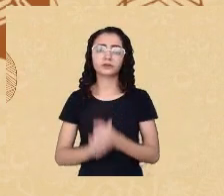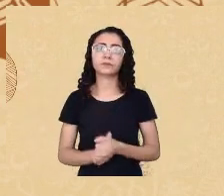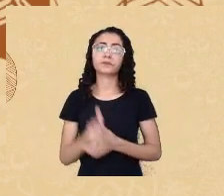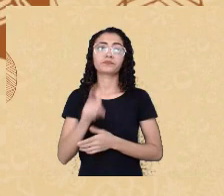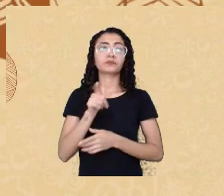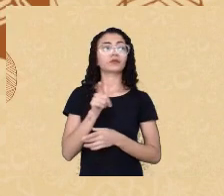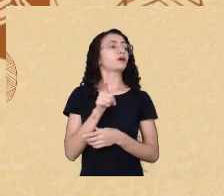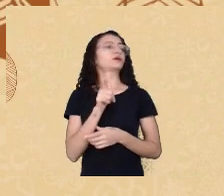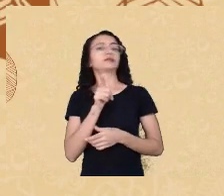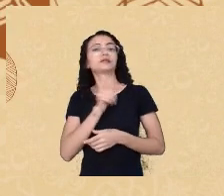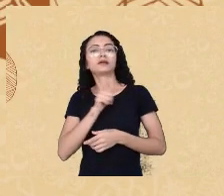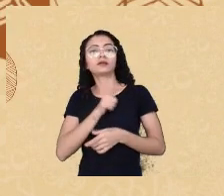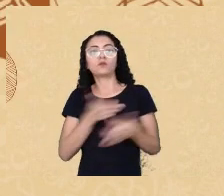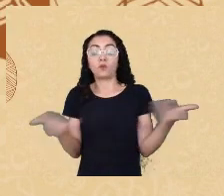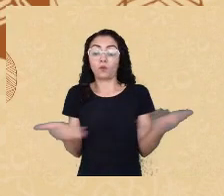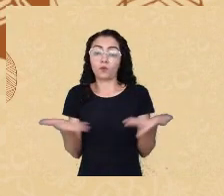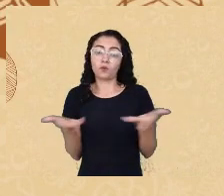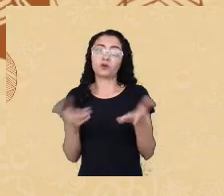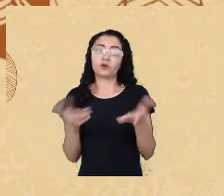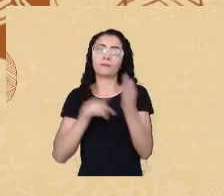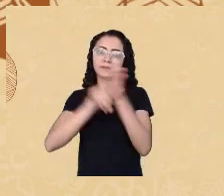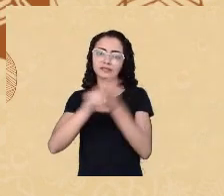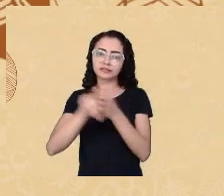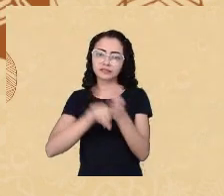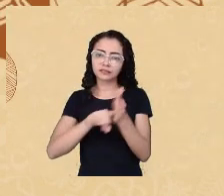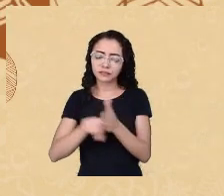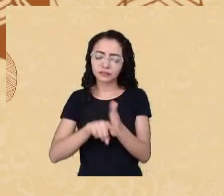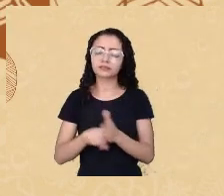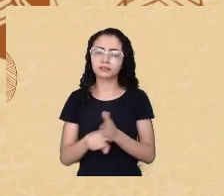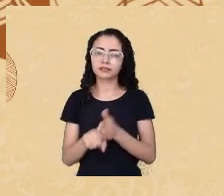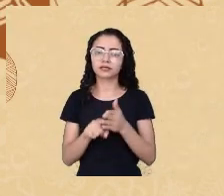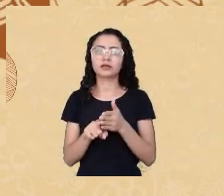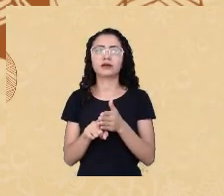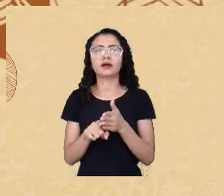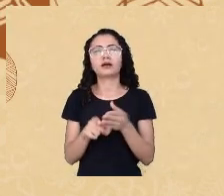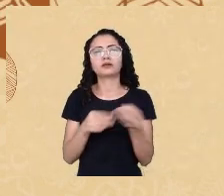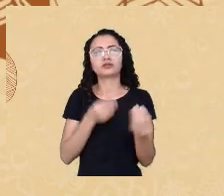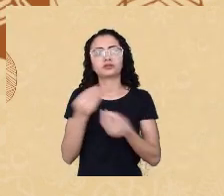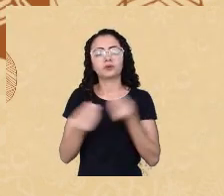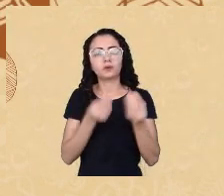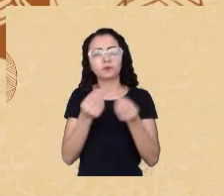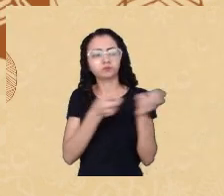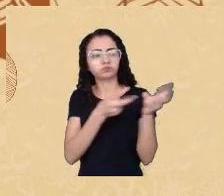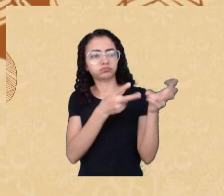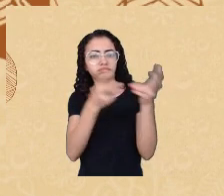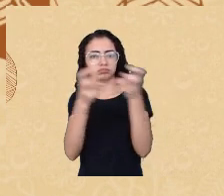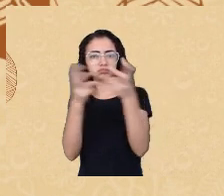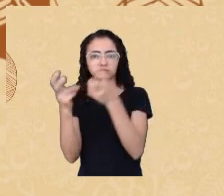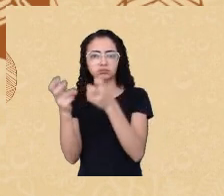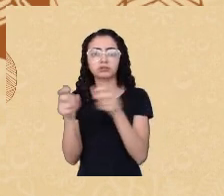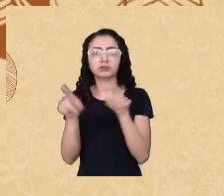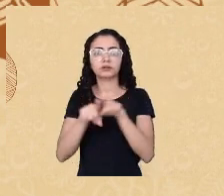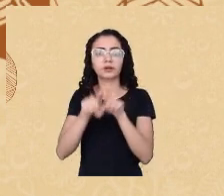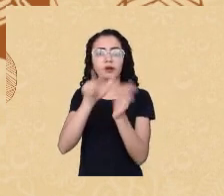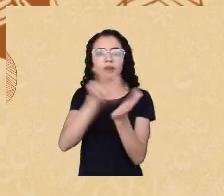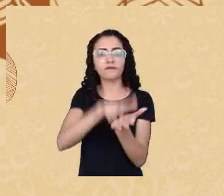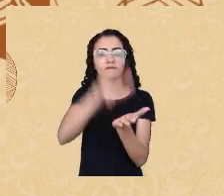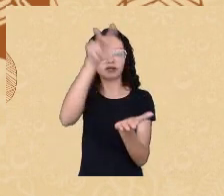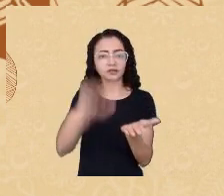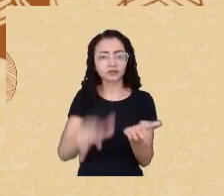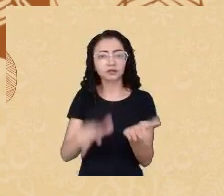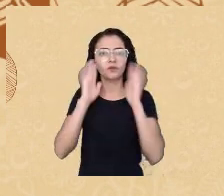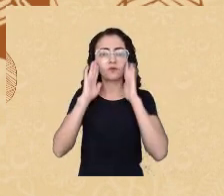intitulada Desalinhamentos junto aos critérios de reconhecimento e validação a partir dos direitos humanos na